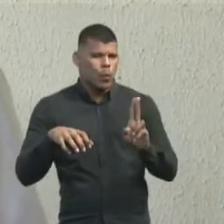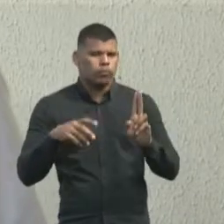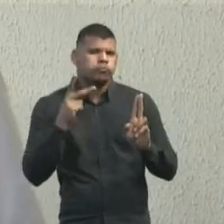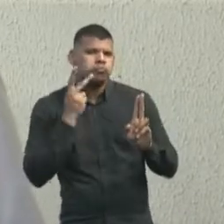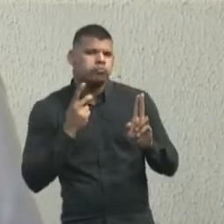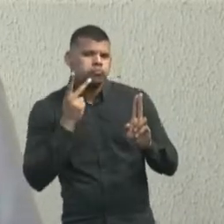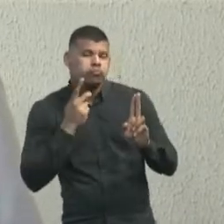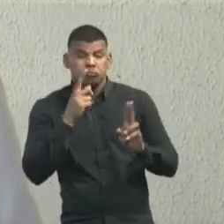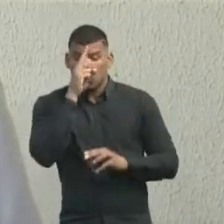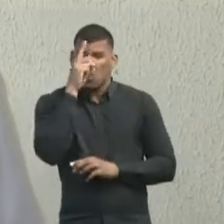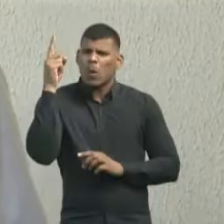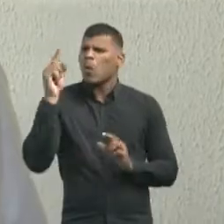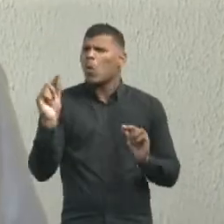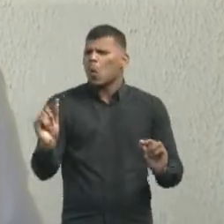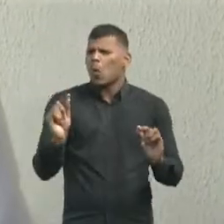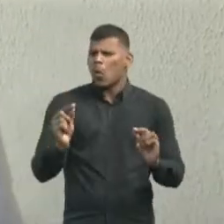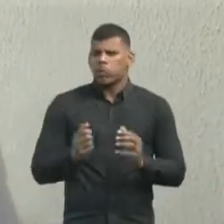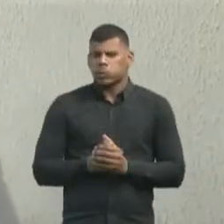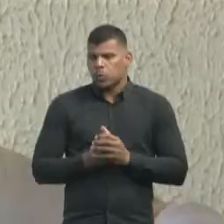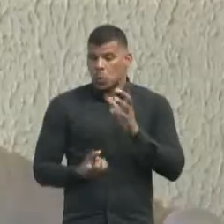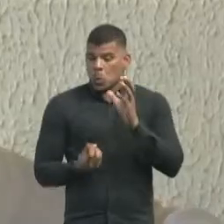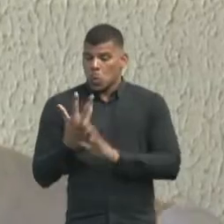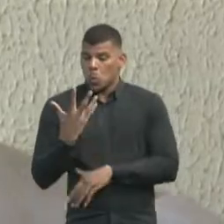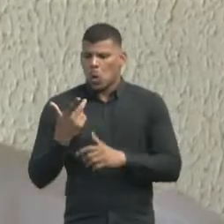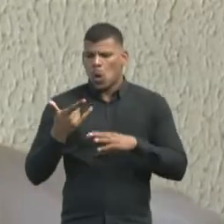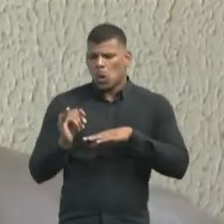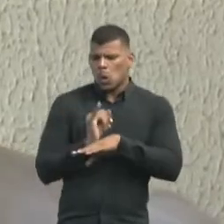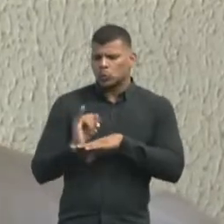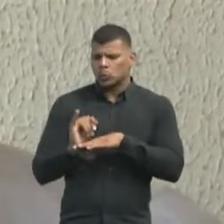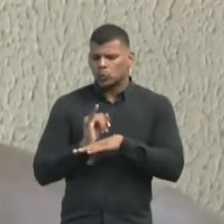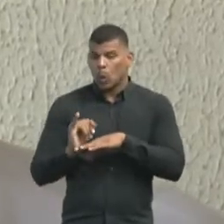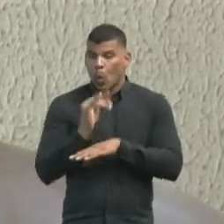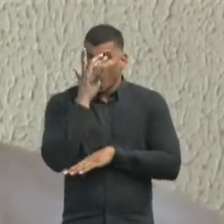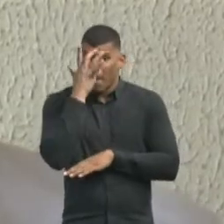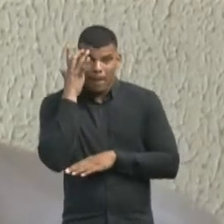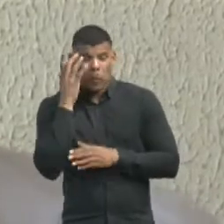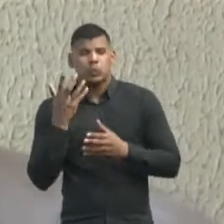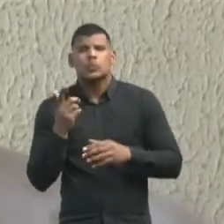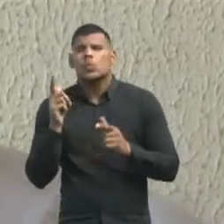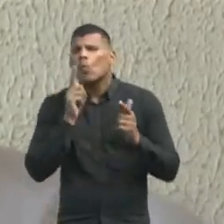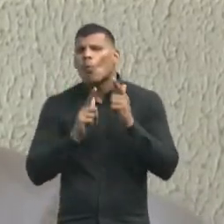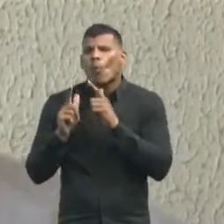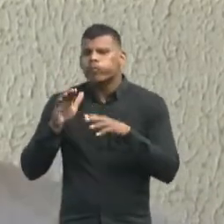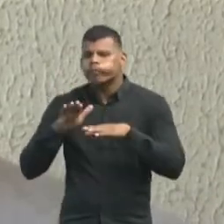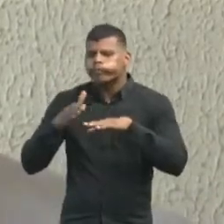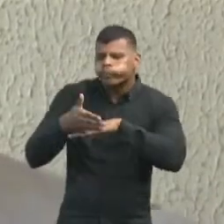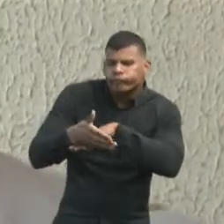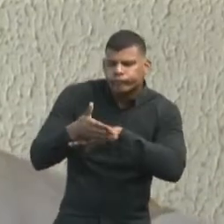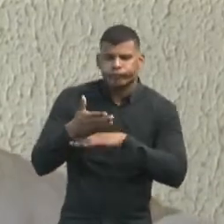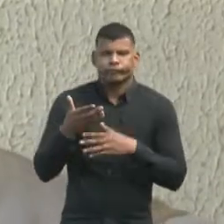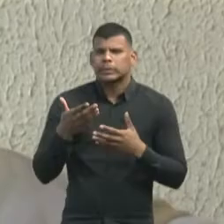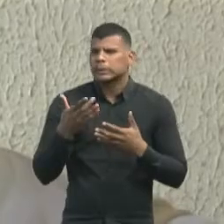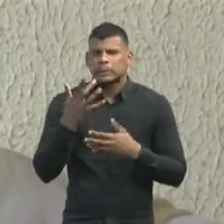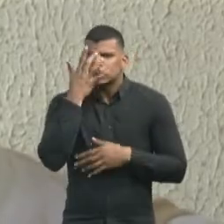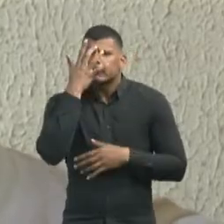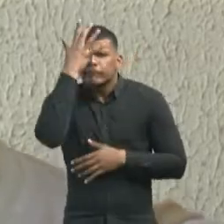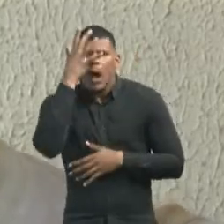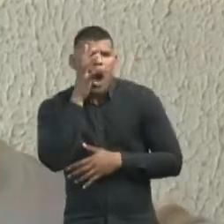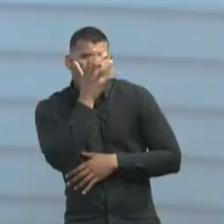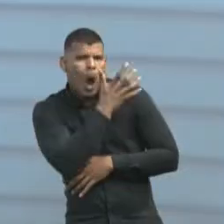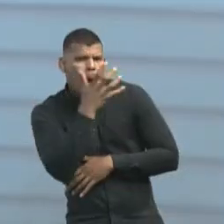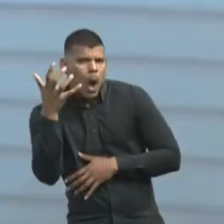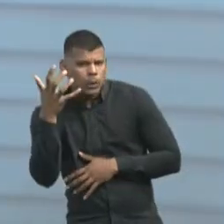era montar um equipamento que possibilitasse o acesso da população a uma forma mais fácil de resolver conflitos.